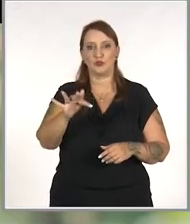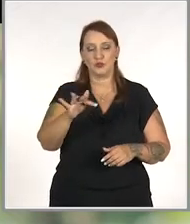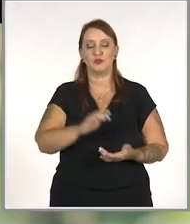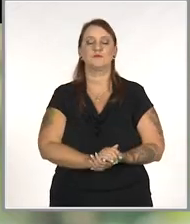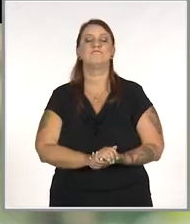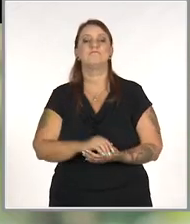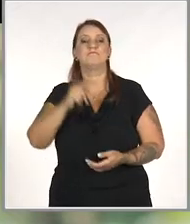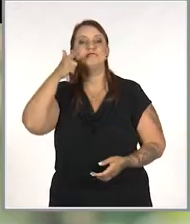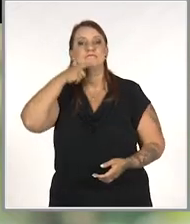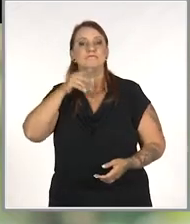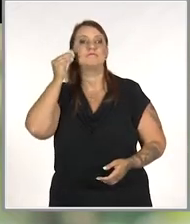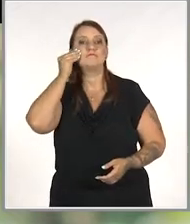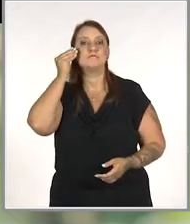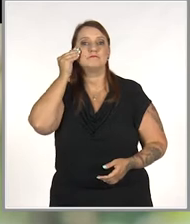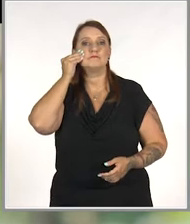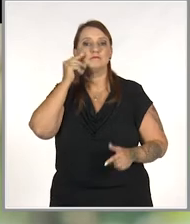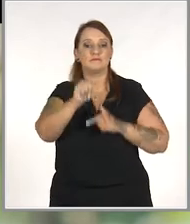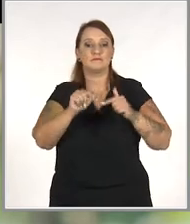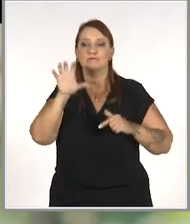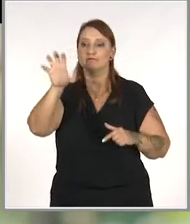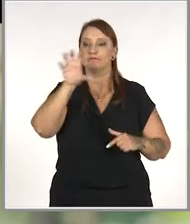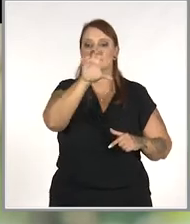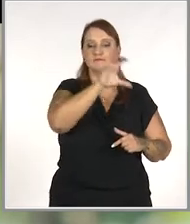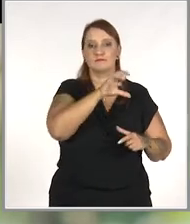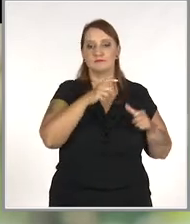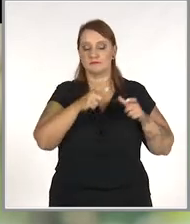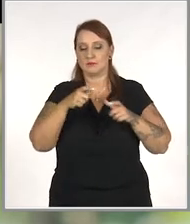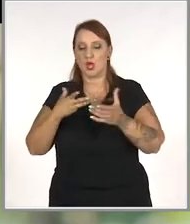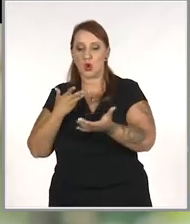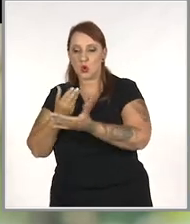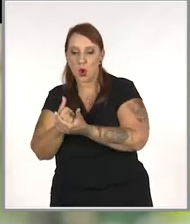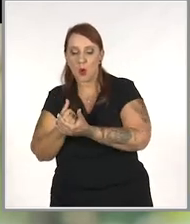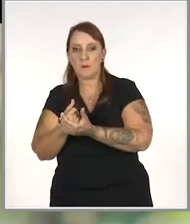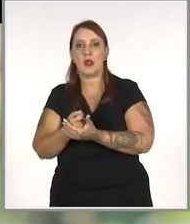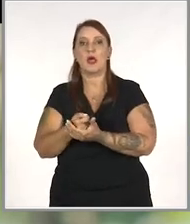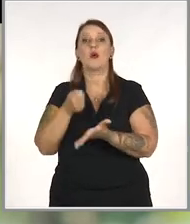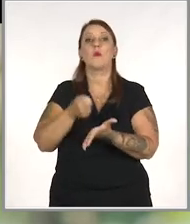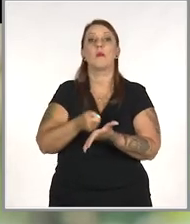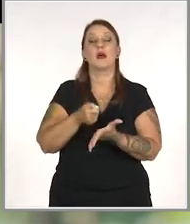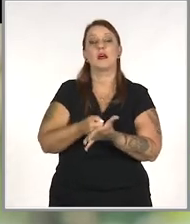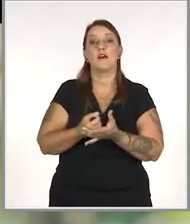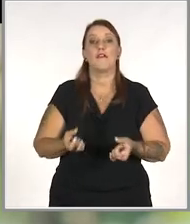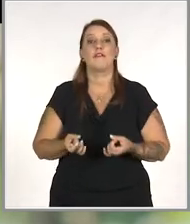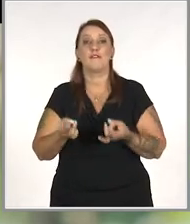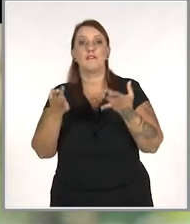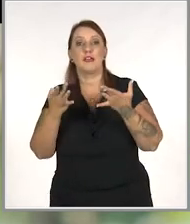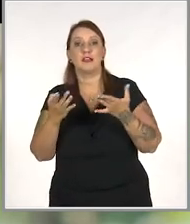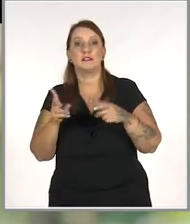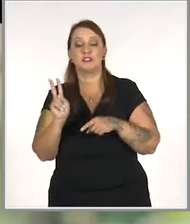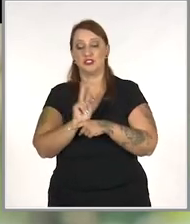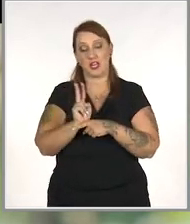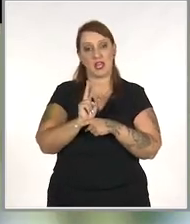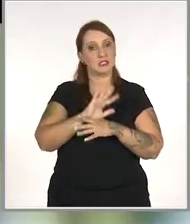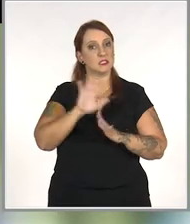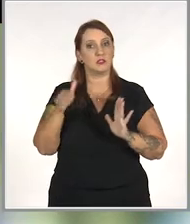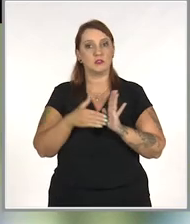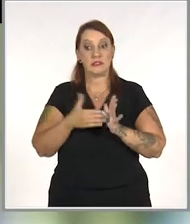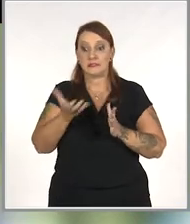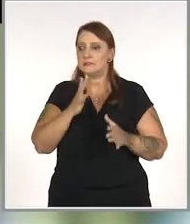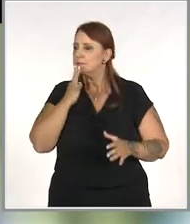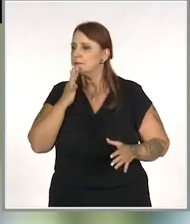Para ganhar experiência, trabalha em diversos setores da empresa. Compras, cobrança, vendas, gerência.